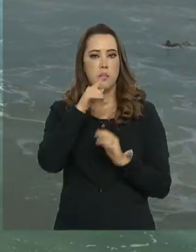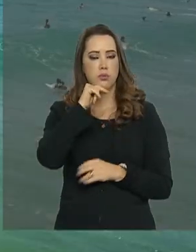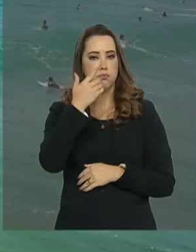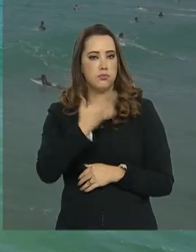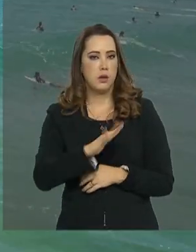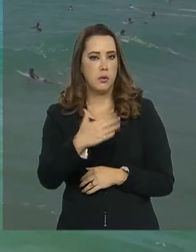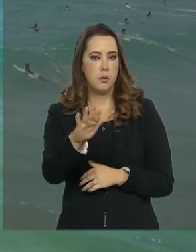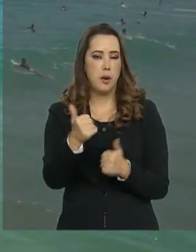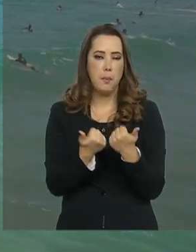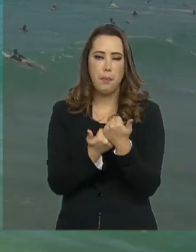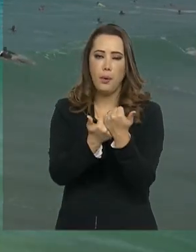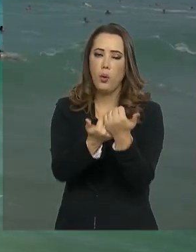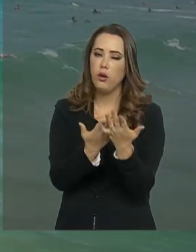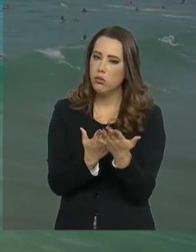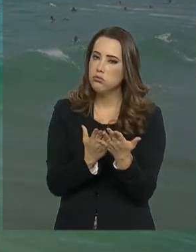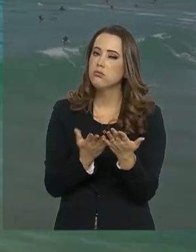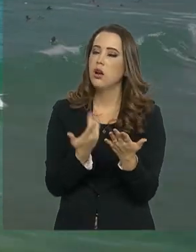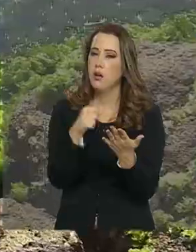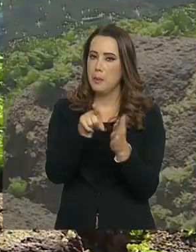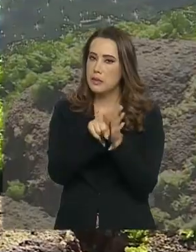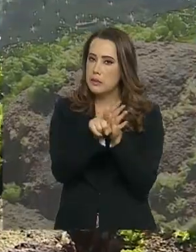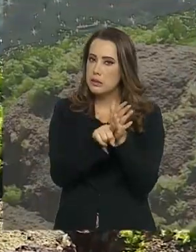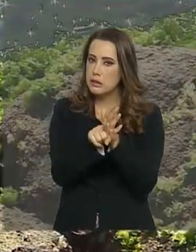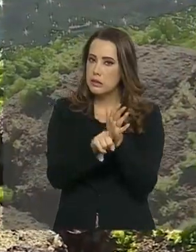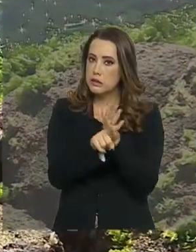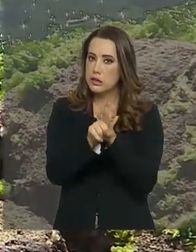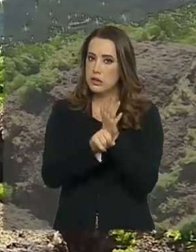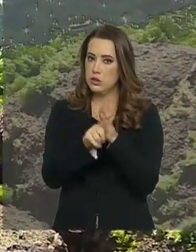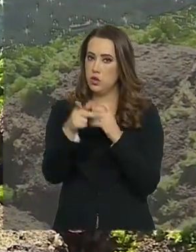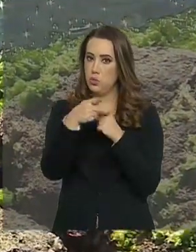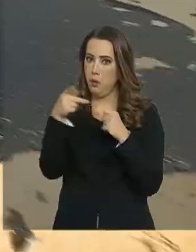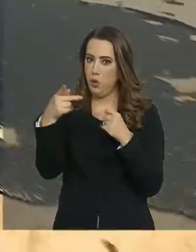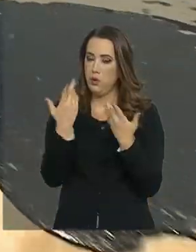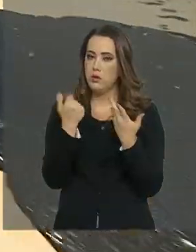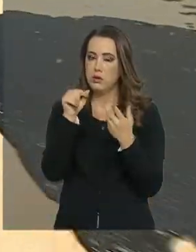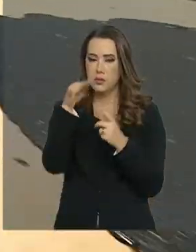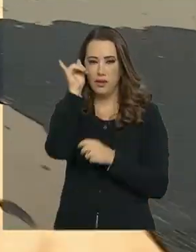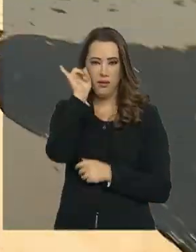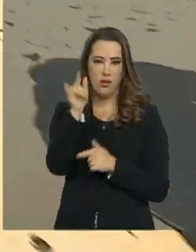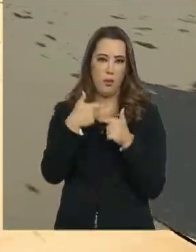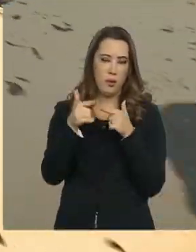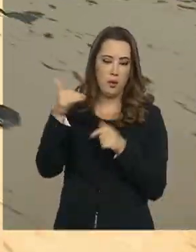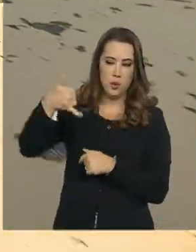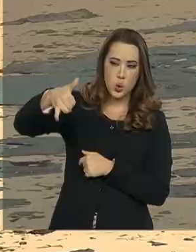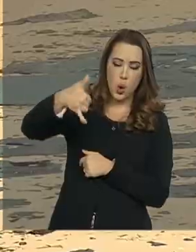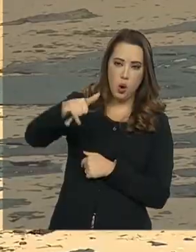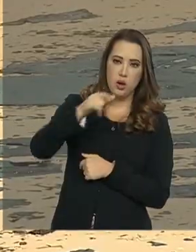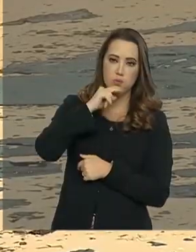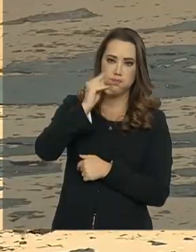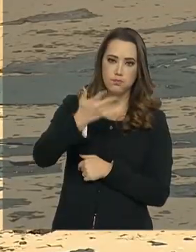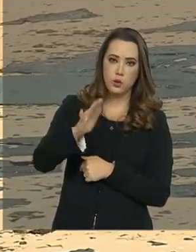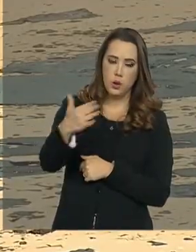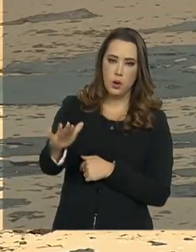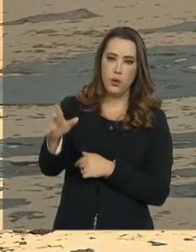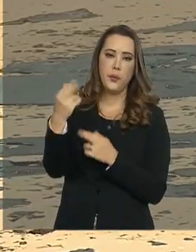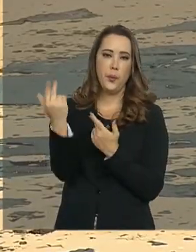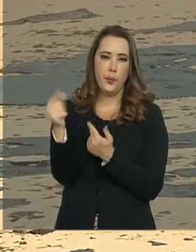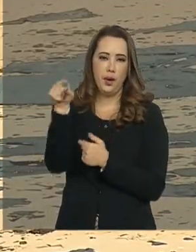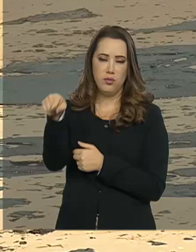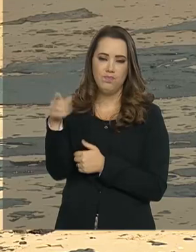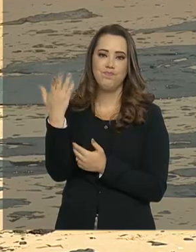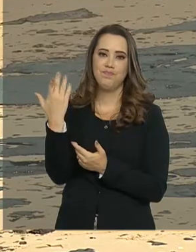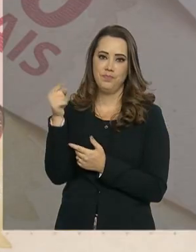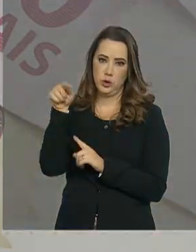apoiar pesquisas de pós-graduação para combater o derramamento de óleo nas praias, como o que atingiu o litoral brasileiro em